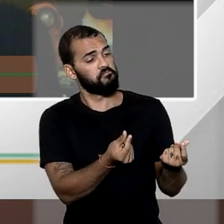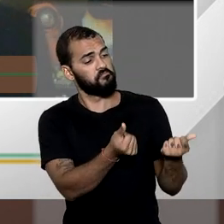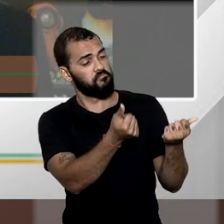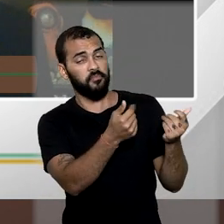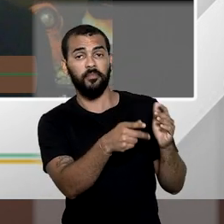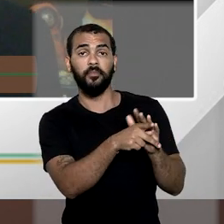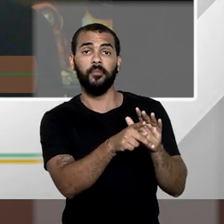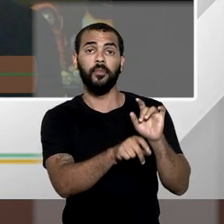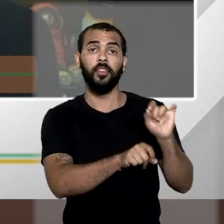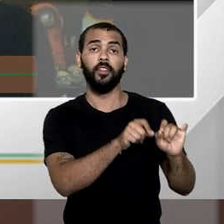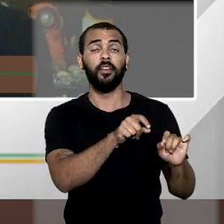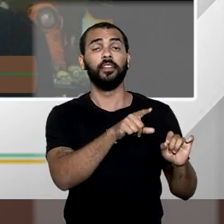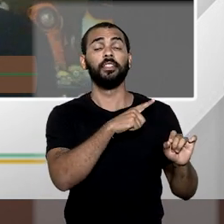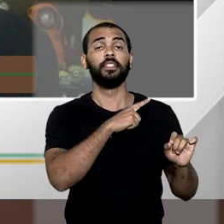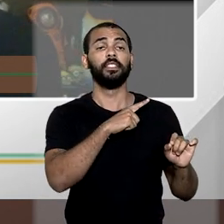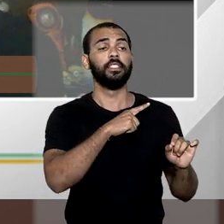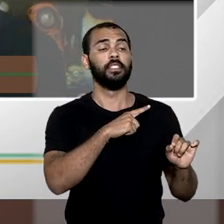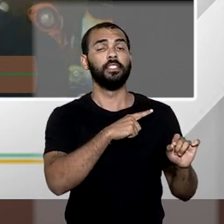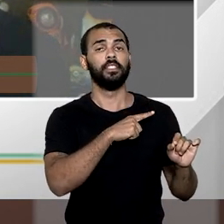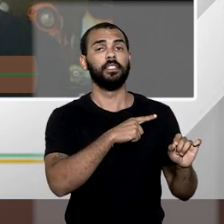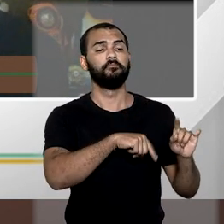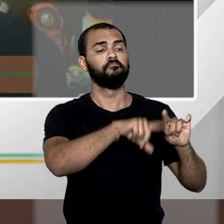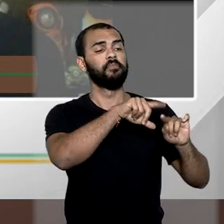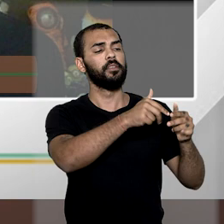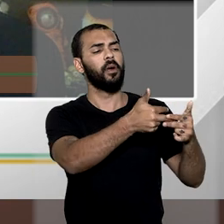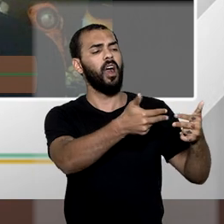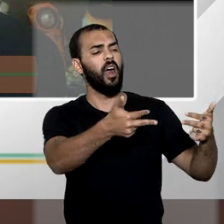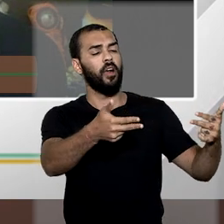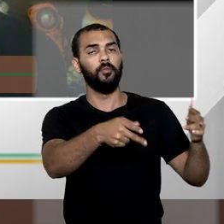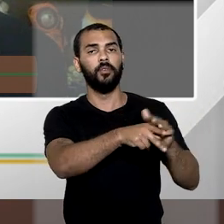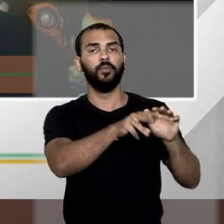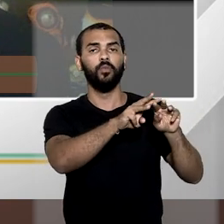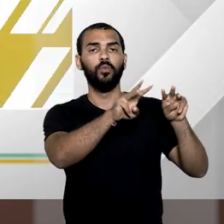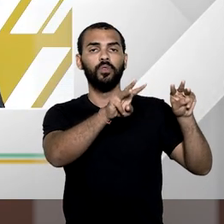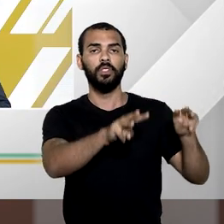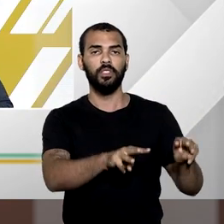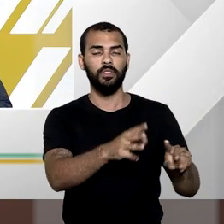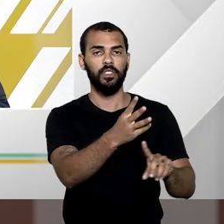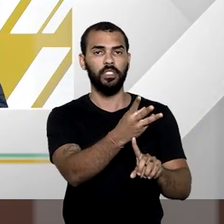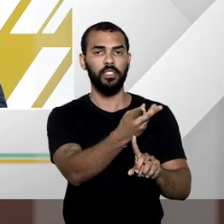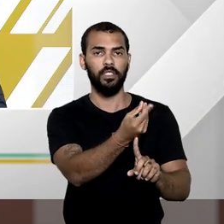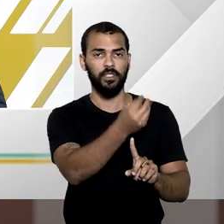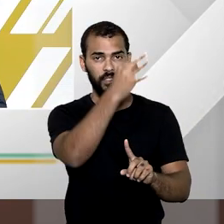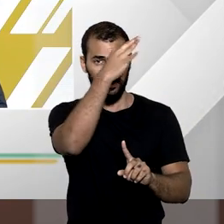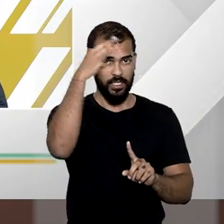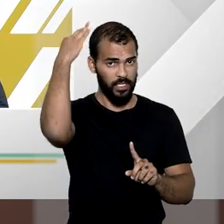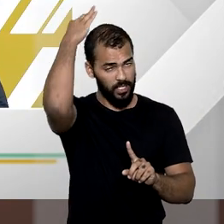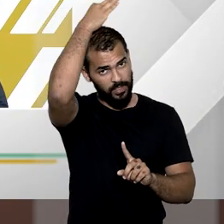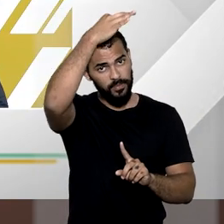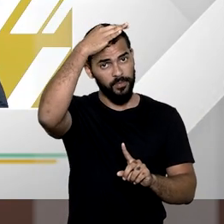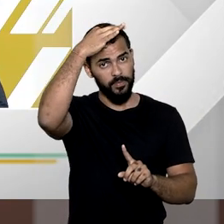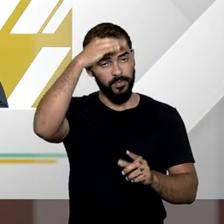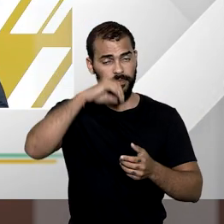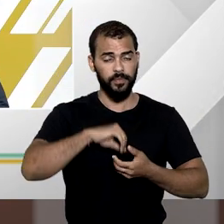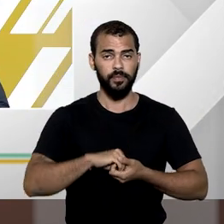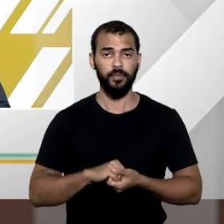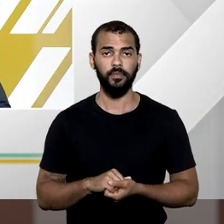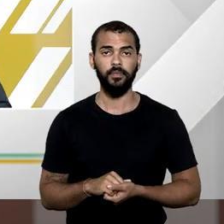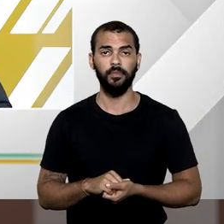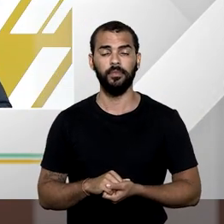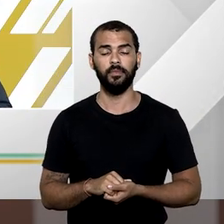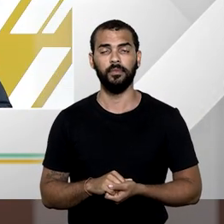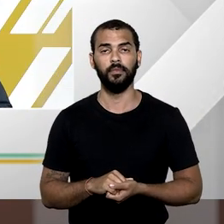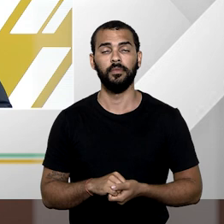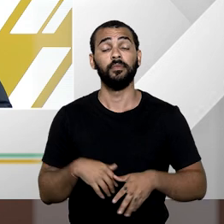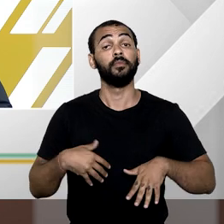o acervo desse Museu de Arte Sacra do Solar do União. E, professor Sérgio, aproveitando, quando a